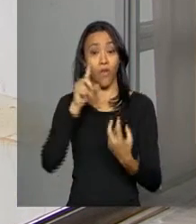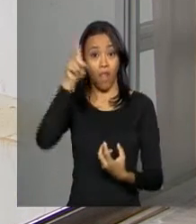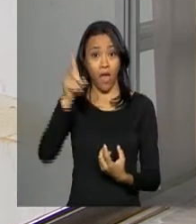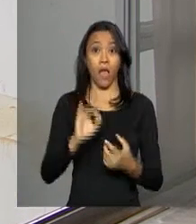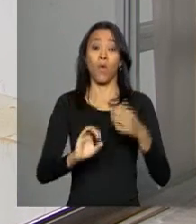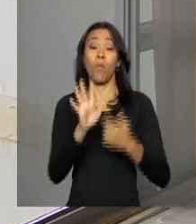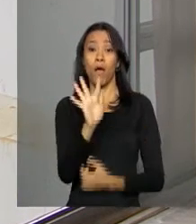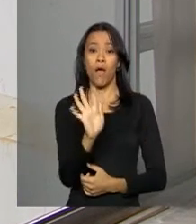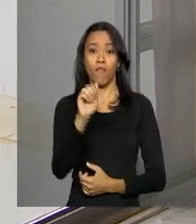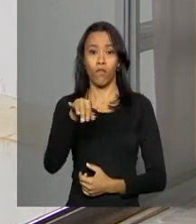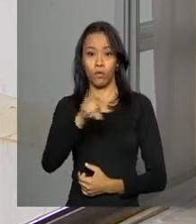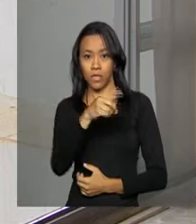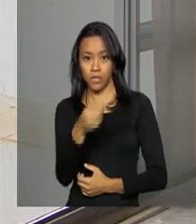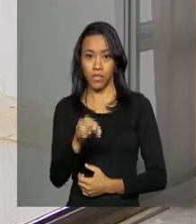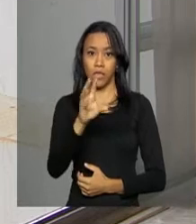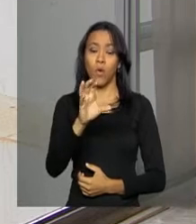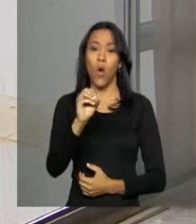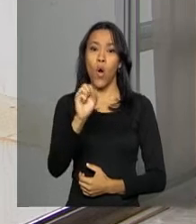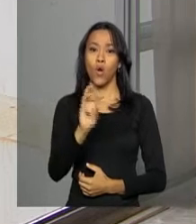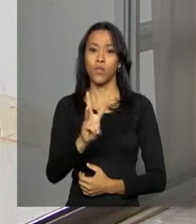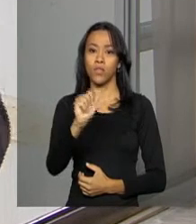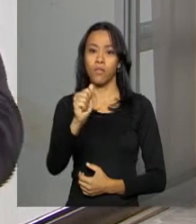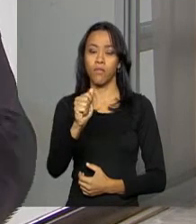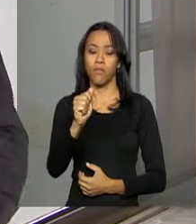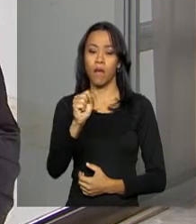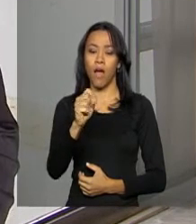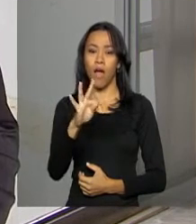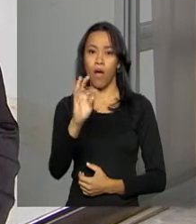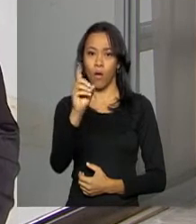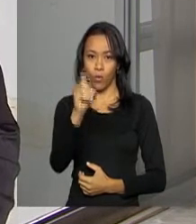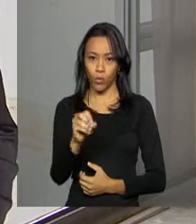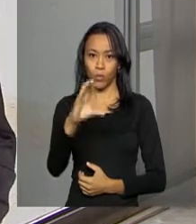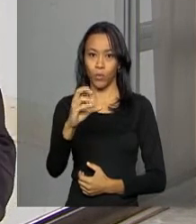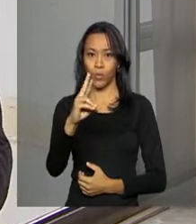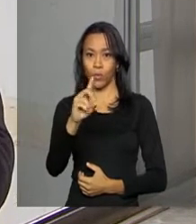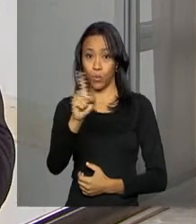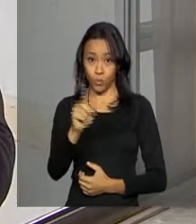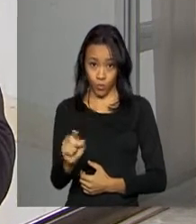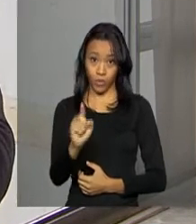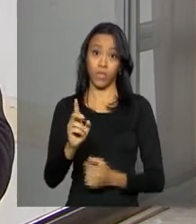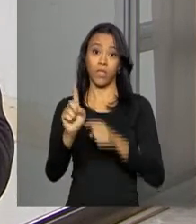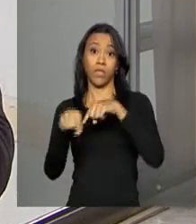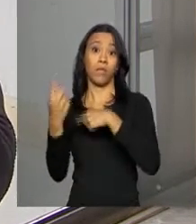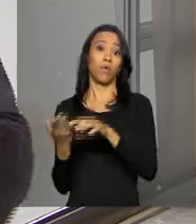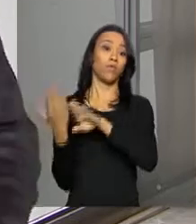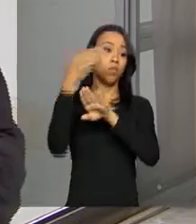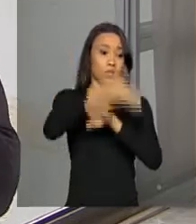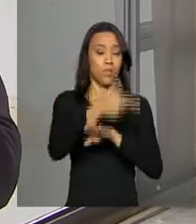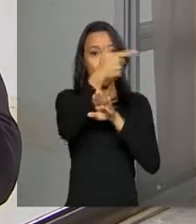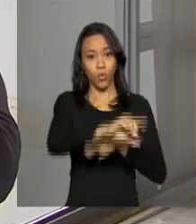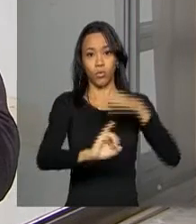Depois, ela vai visitar o laboratório do Instituto Biomanguinhos. Esse instituto, esse